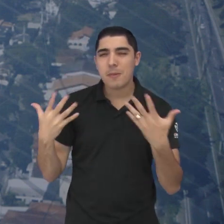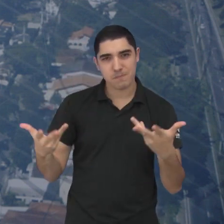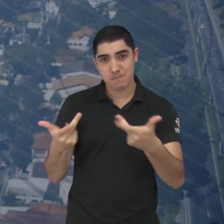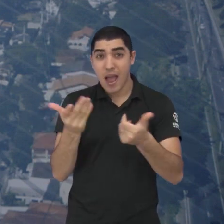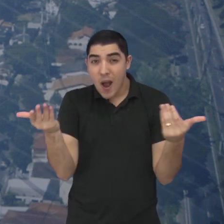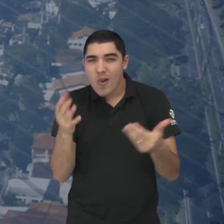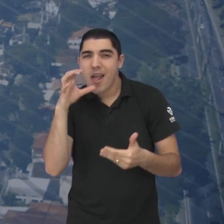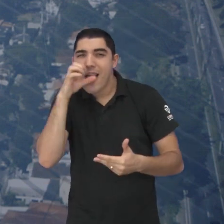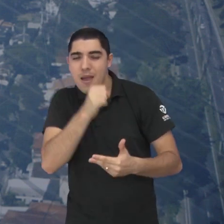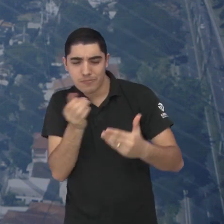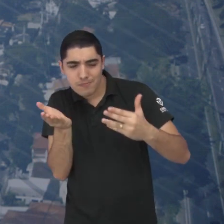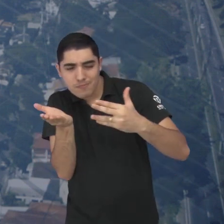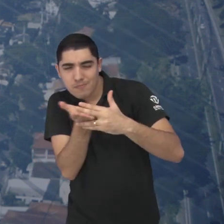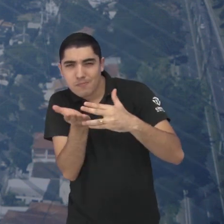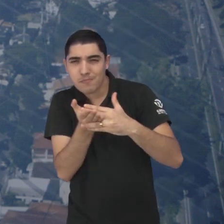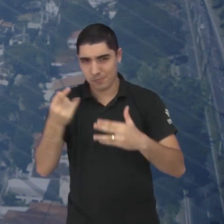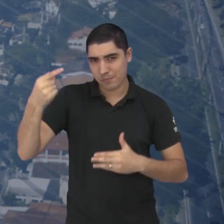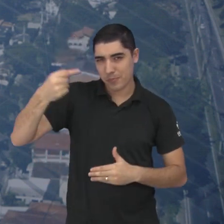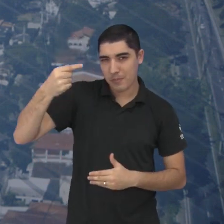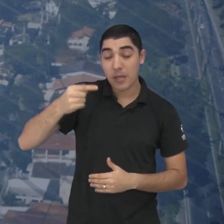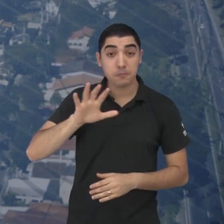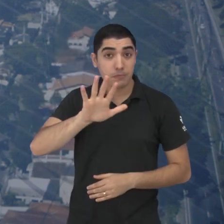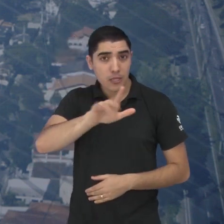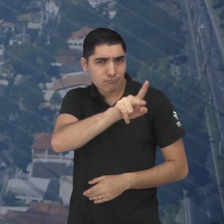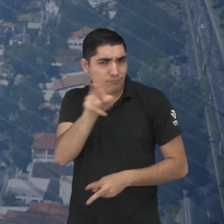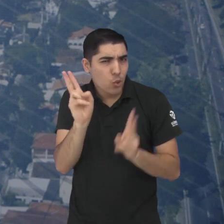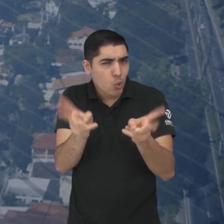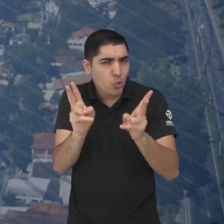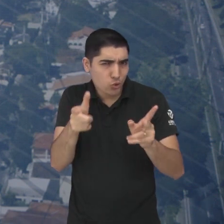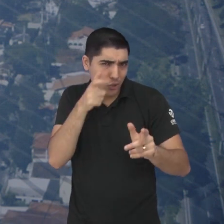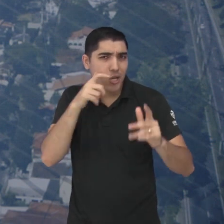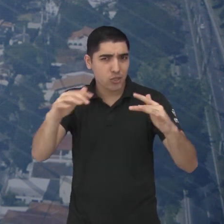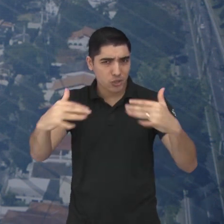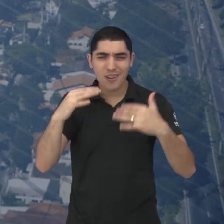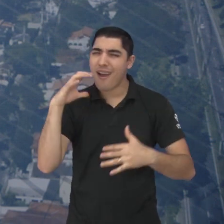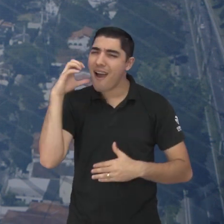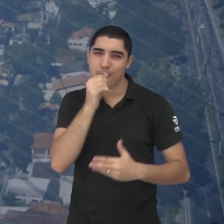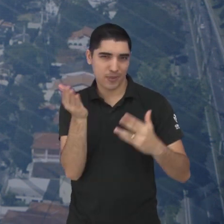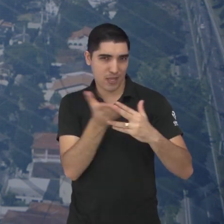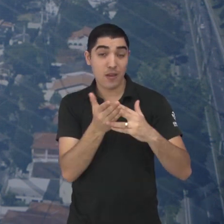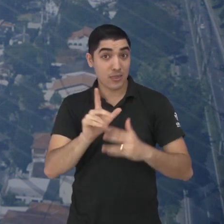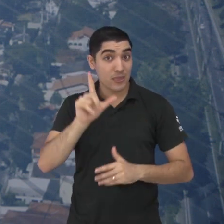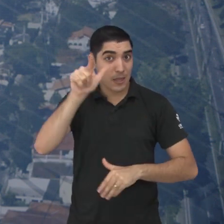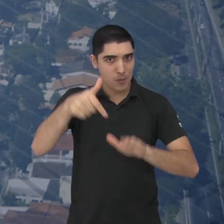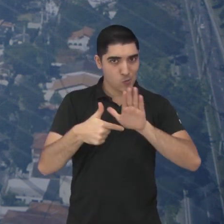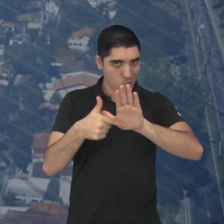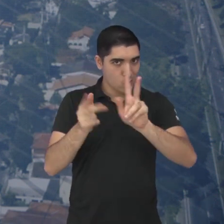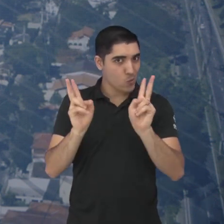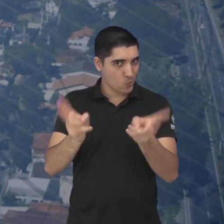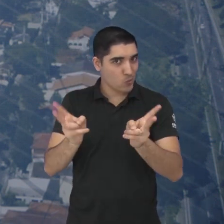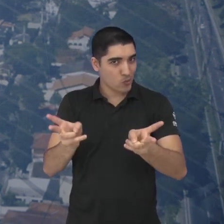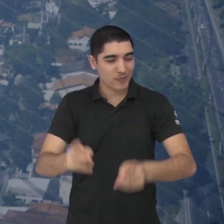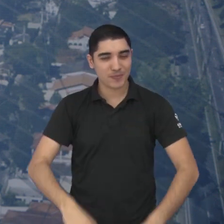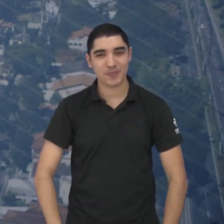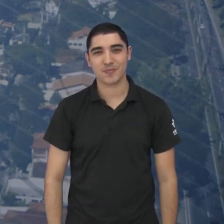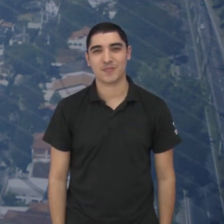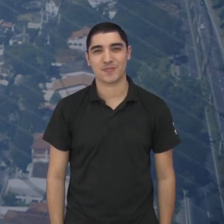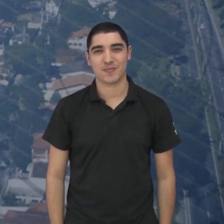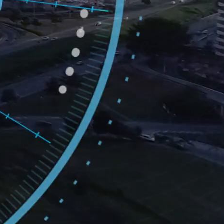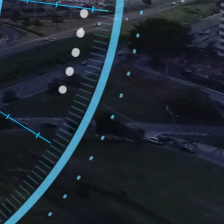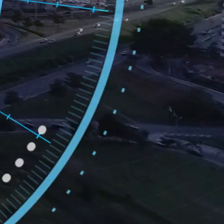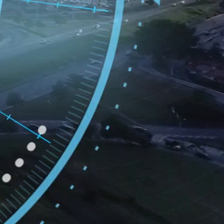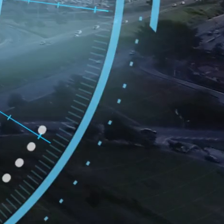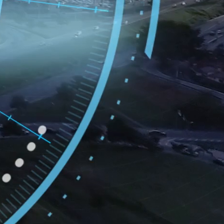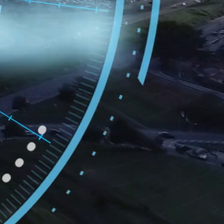vai fazer nosso primeiro break agora. Mas fiquem com a gente, é rapidinho, porque ainda tem muito mais diálogos para vocês. Fiquem com a gente!